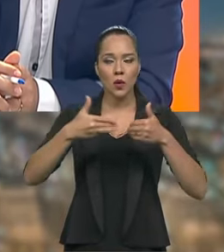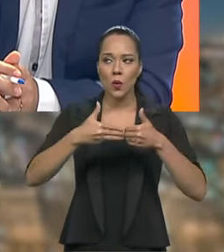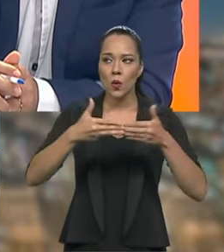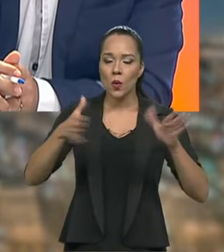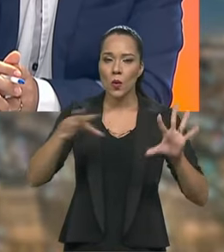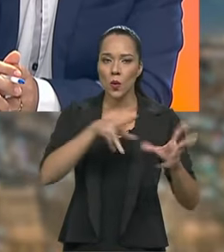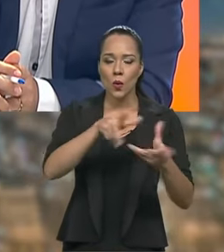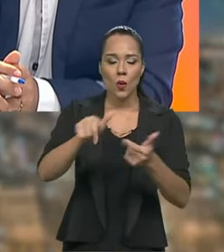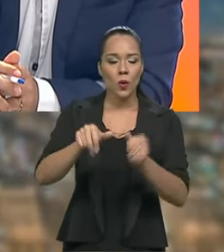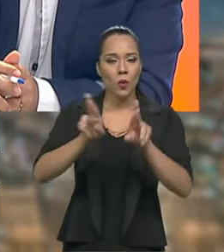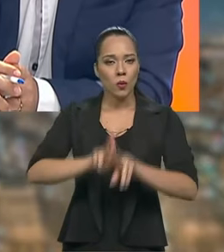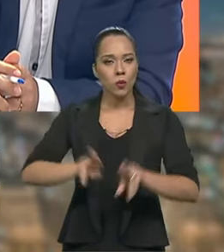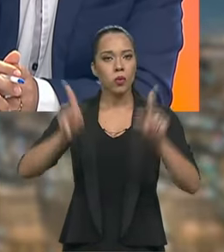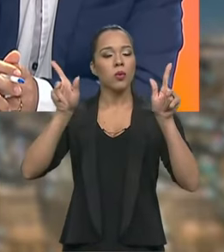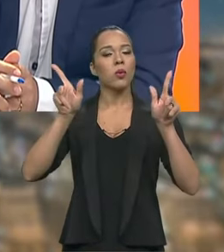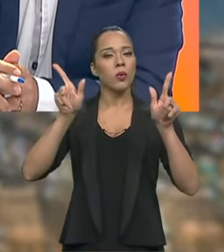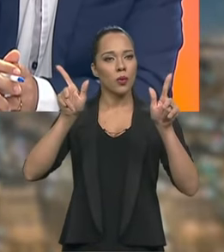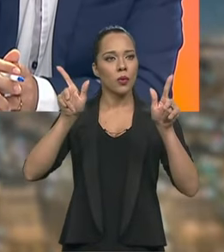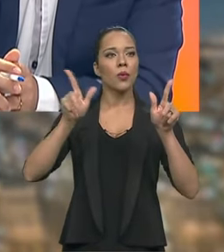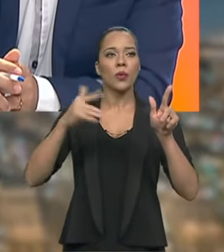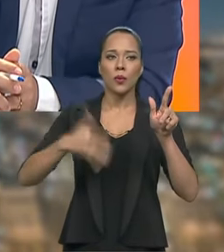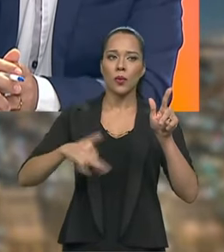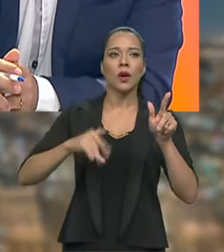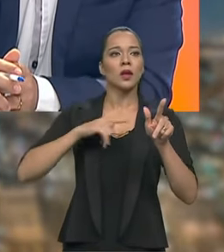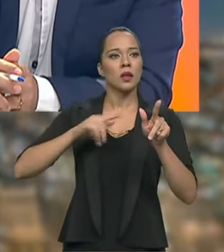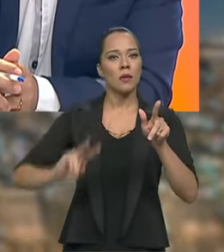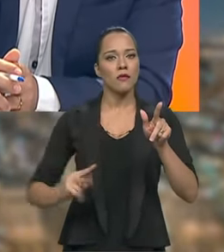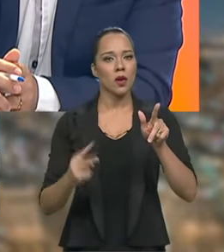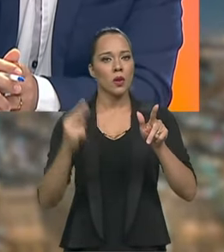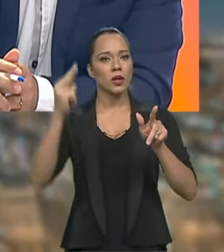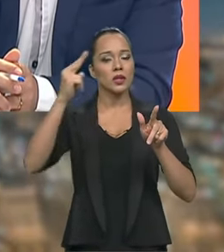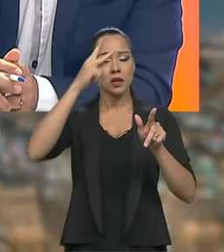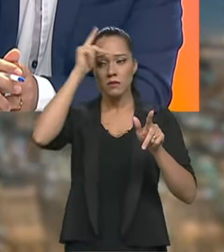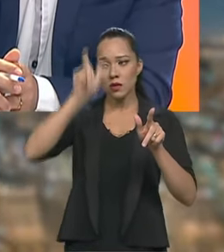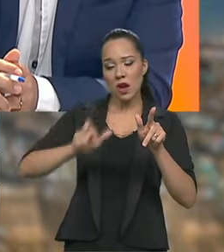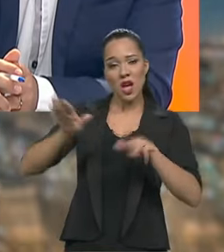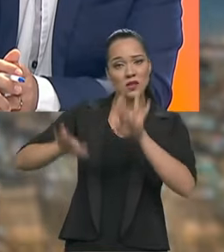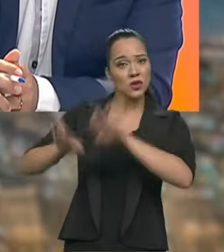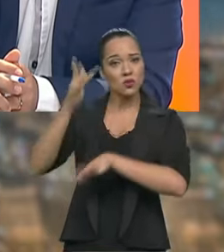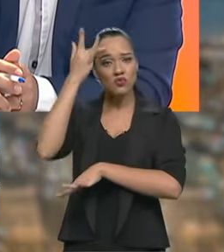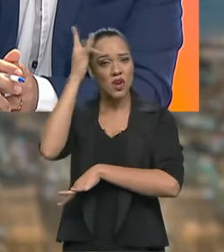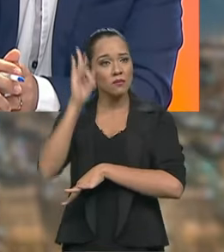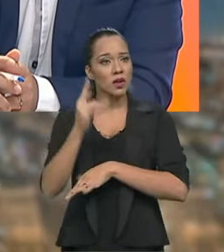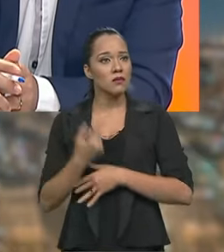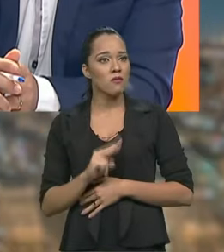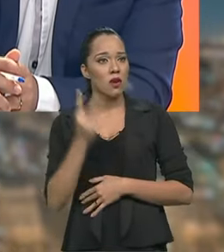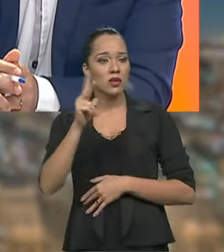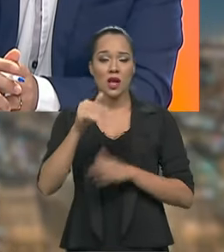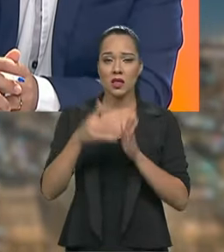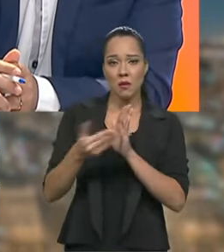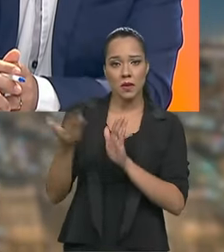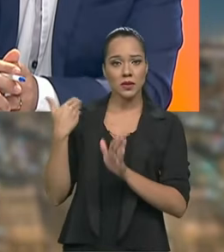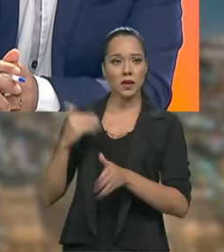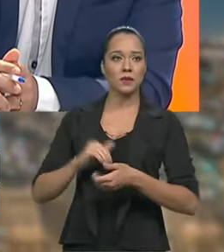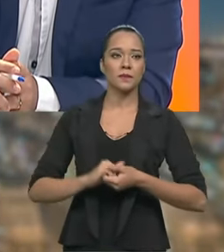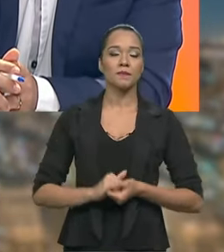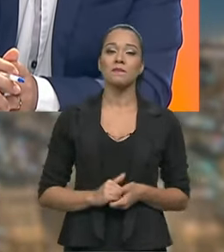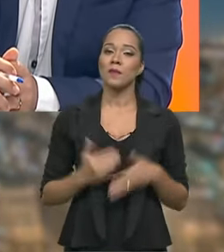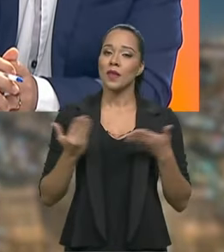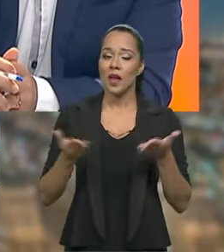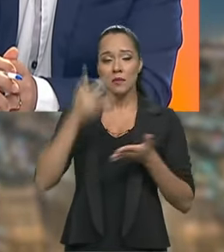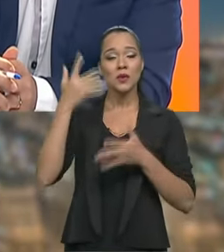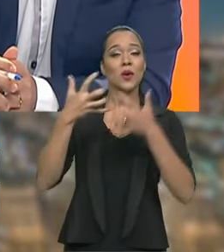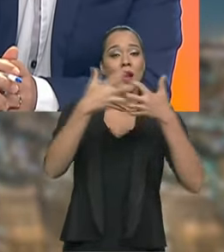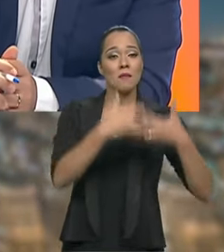totalmente diferente e dando valor para quem talvez não tivesse tanto valor até essa época, que são os